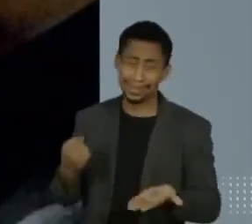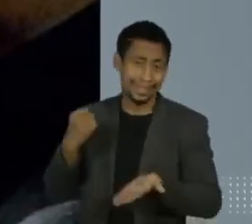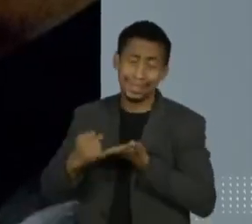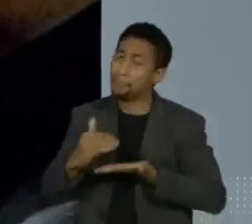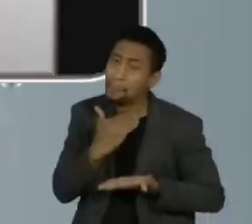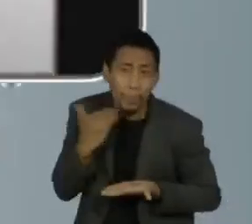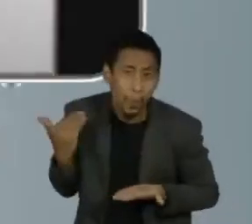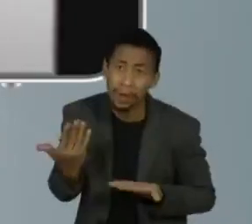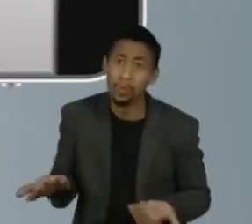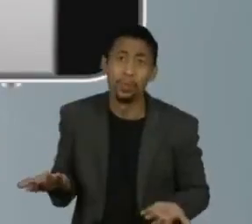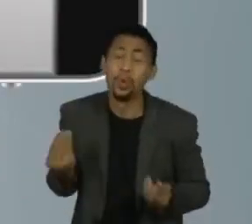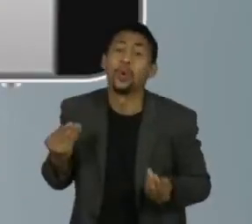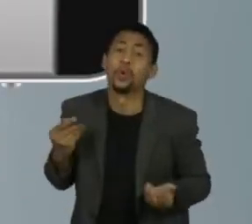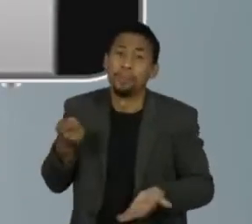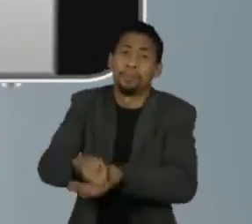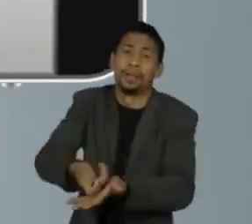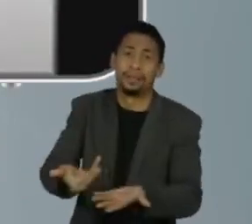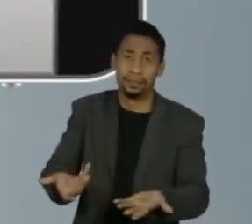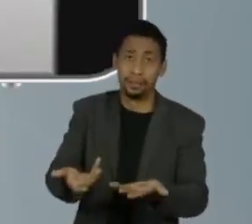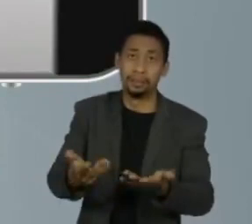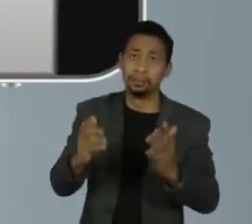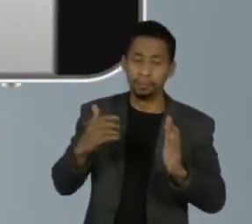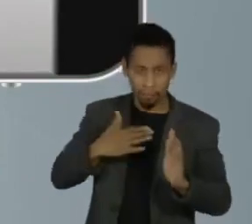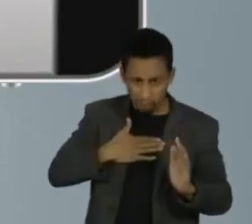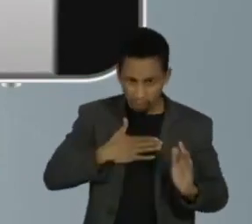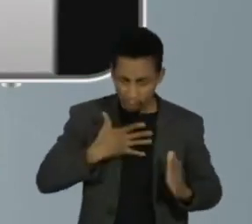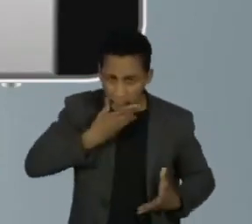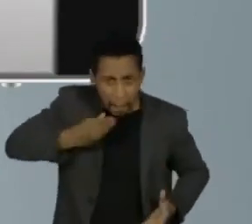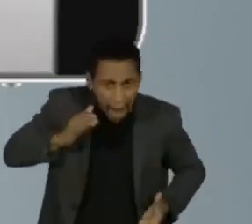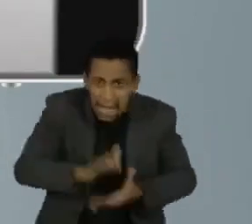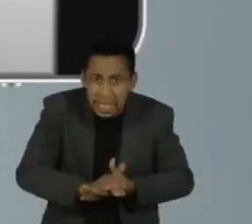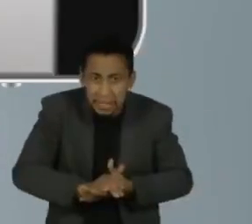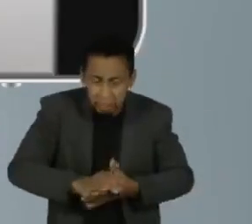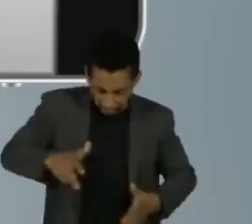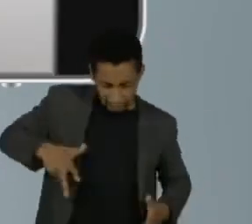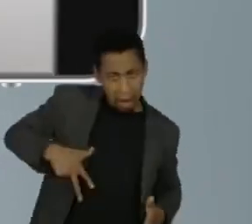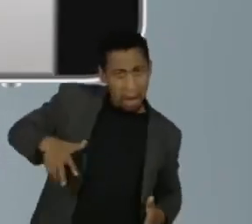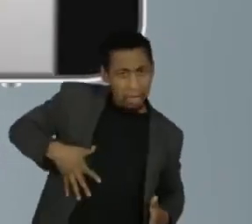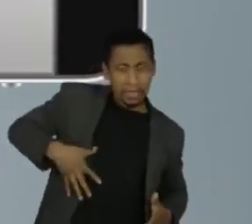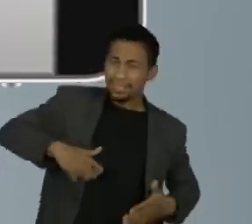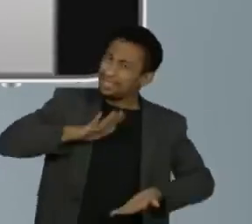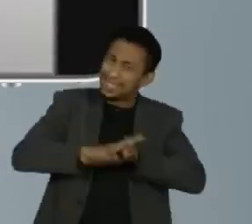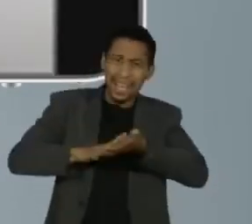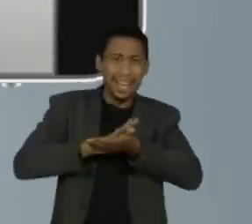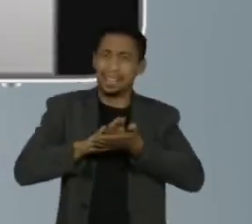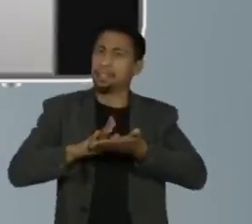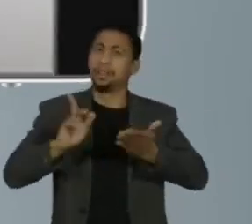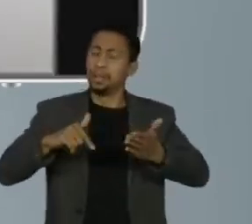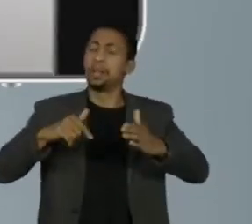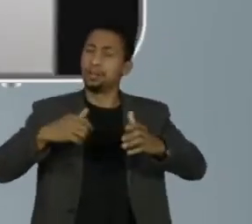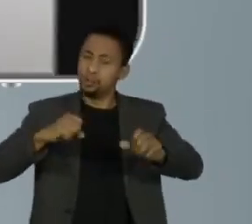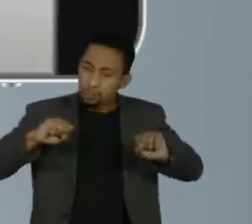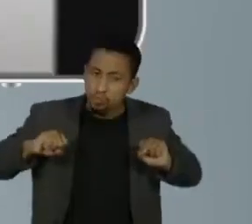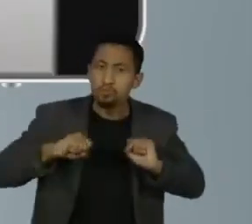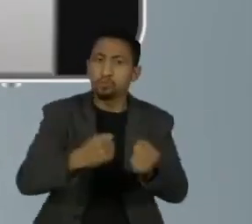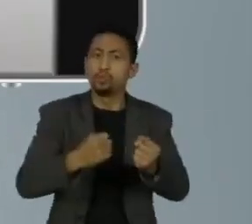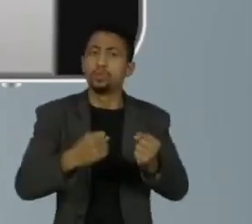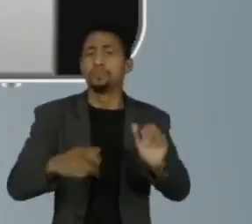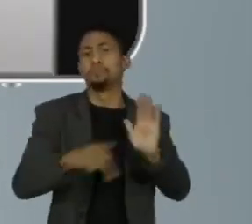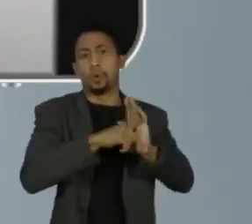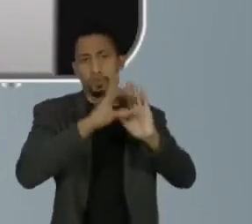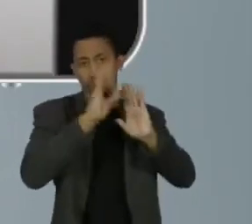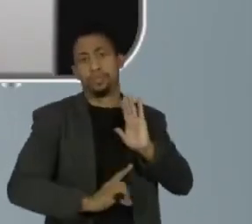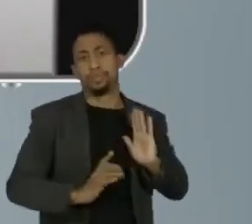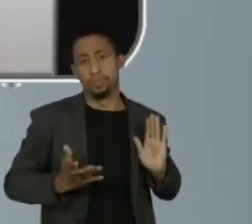falecidos. Meu marido não era bandido, sabe? Ele era um idealista. Foi muito triste, inclusive o que Henrique